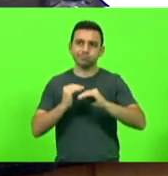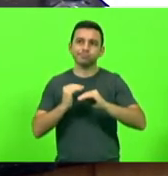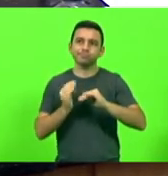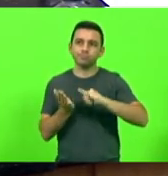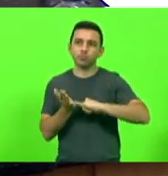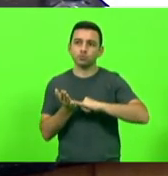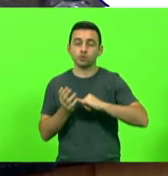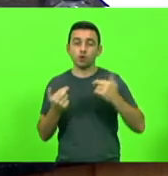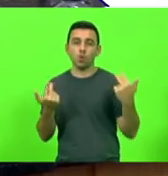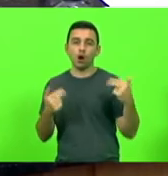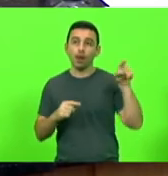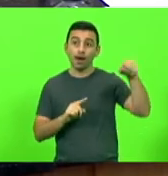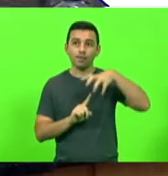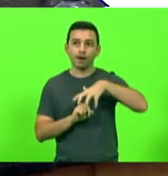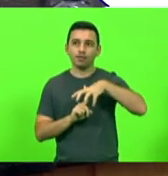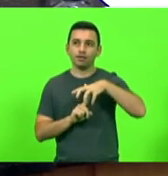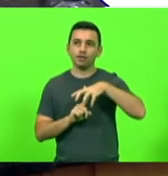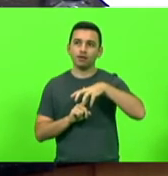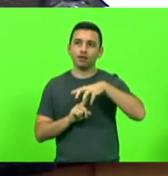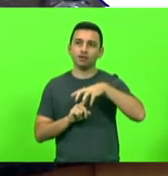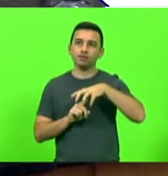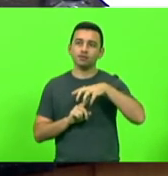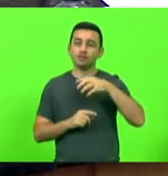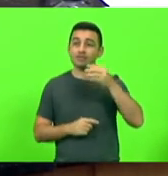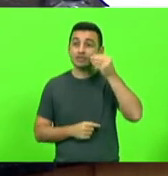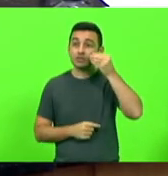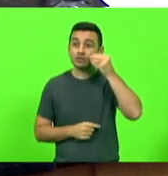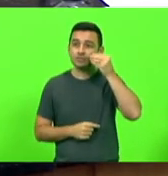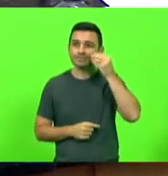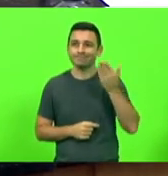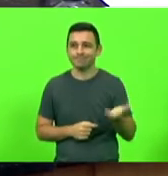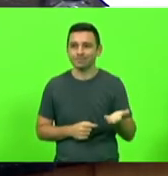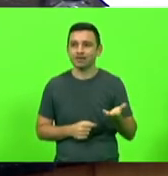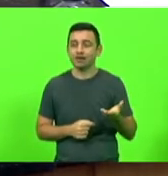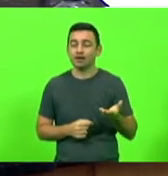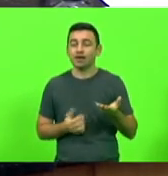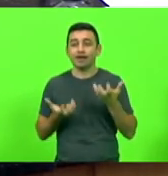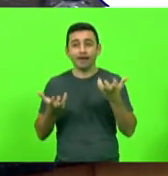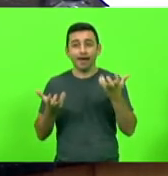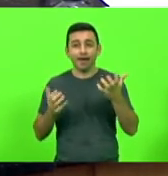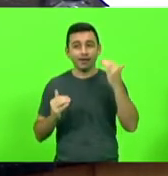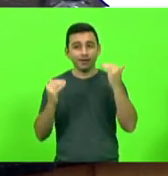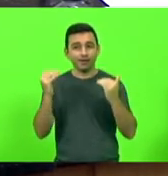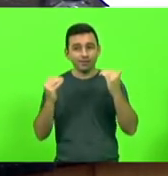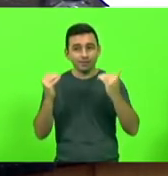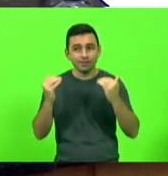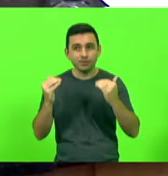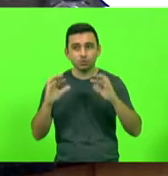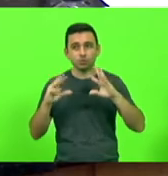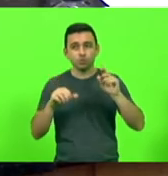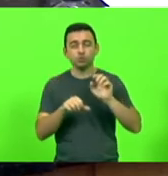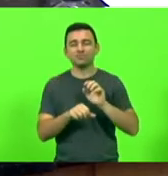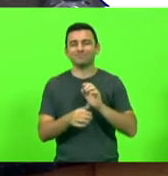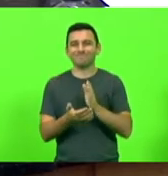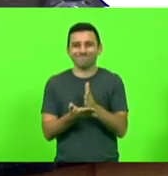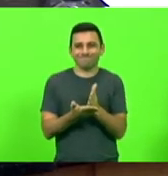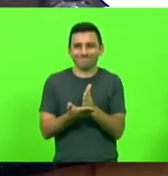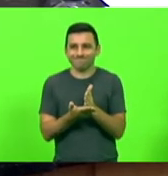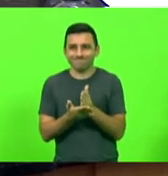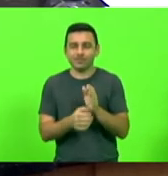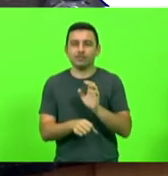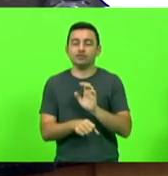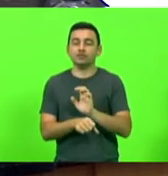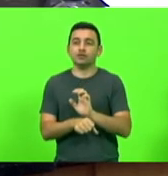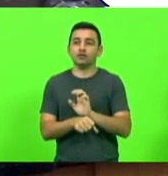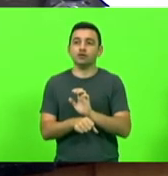ao do Paraná para que nós possamos ter uma carga tributária mais equivalente aos nossos Estados vizinhos. O que fez o